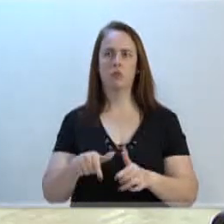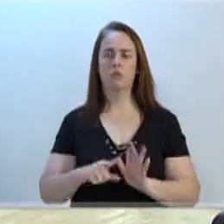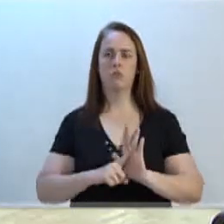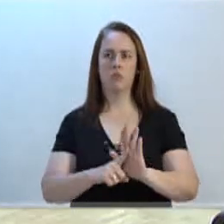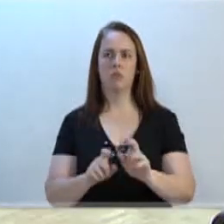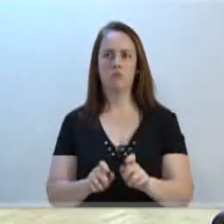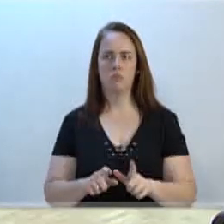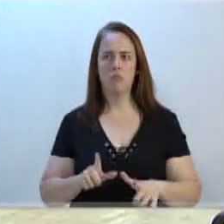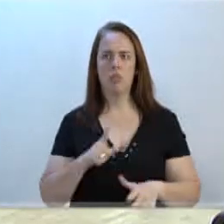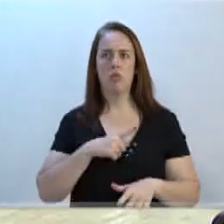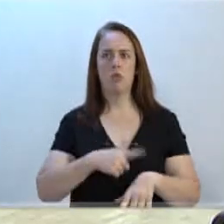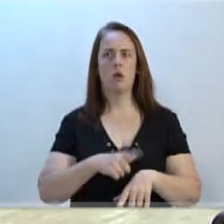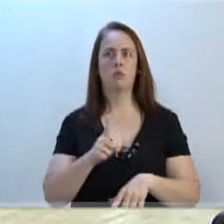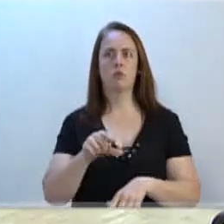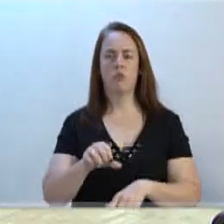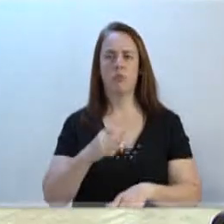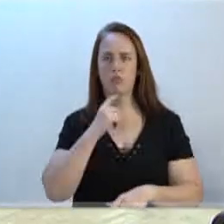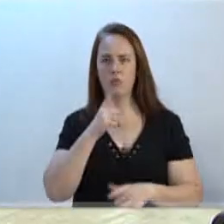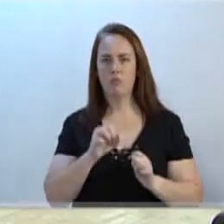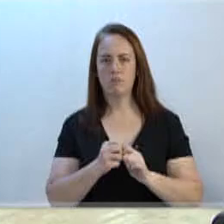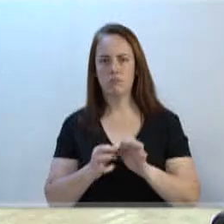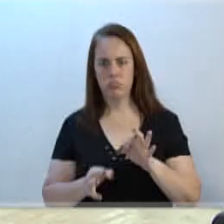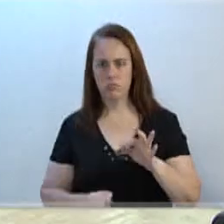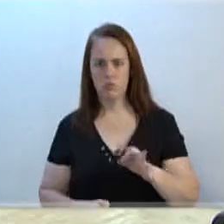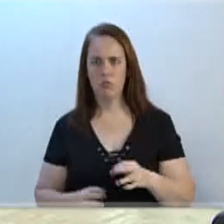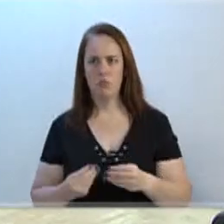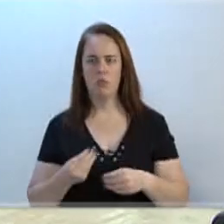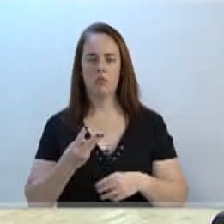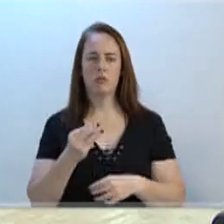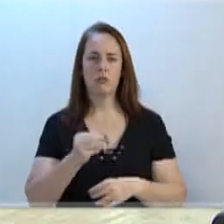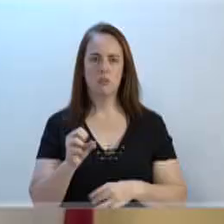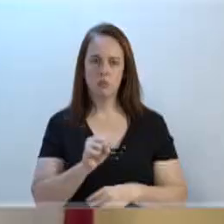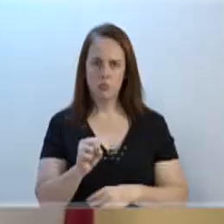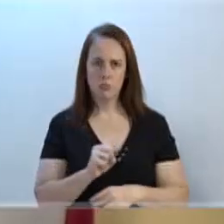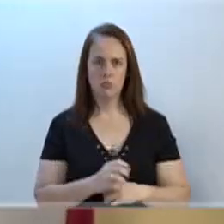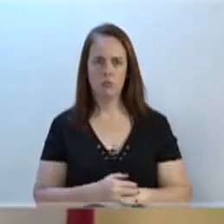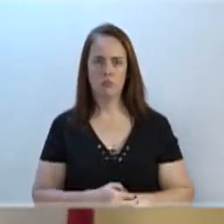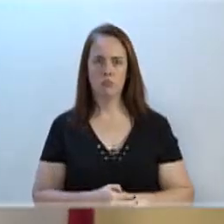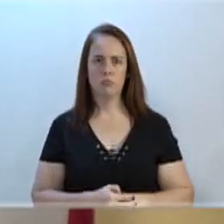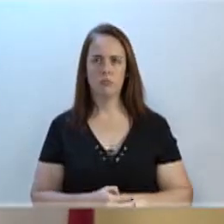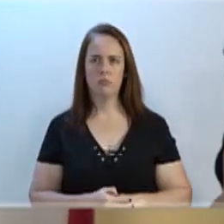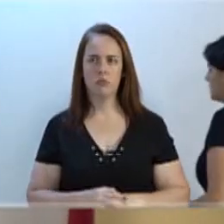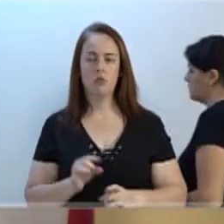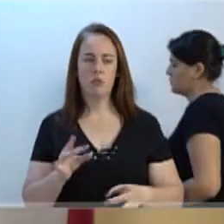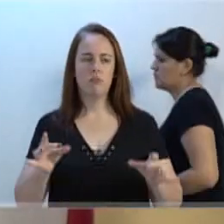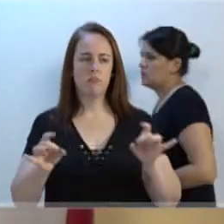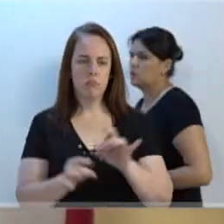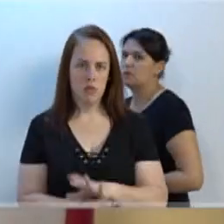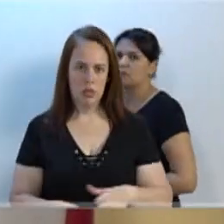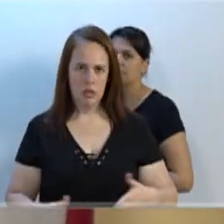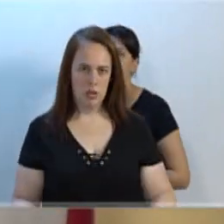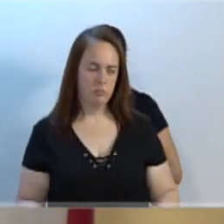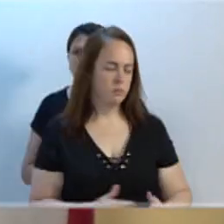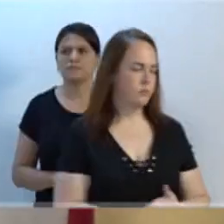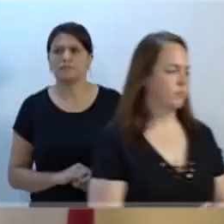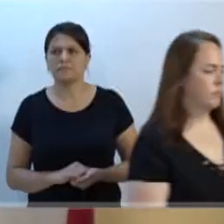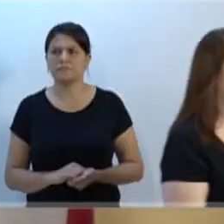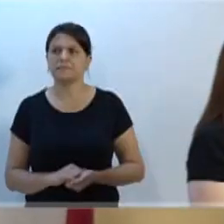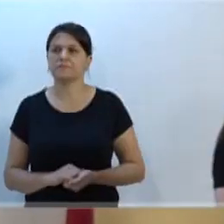homenagem que nós vamos ter às 19 horas, não vai dar para ser bondoso. 30 segundos, vereador. Só para encerrar, nós fizemos